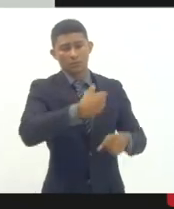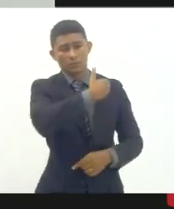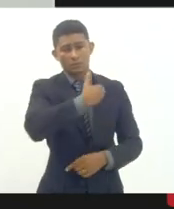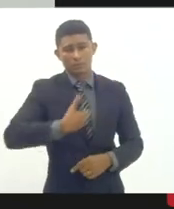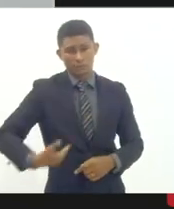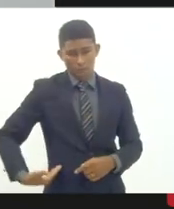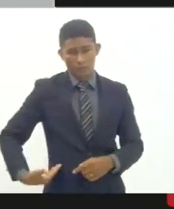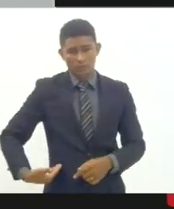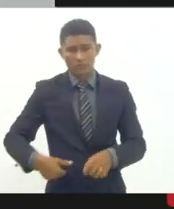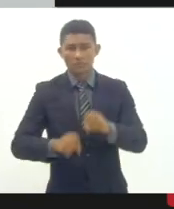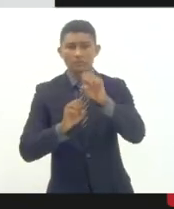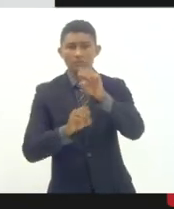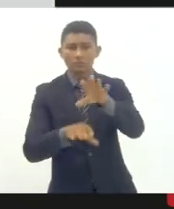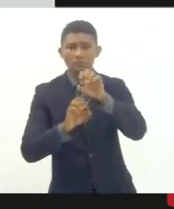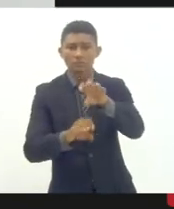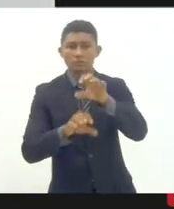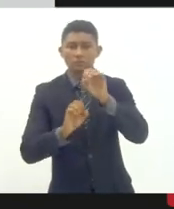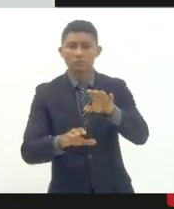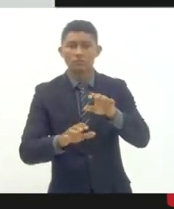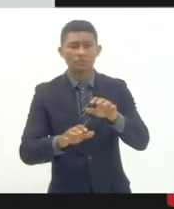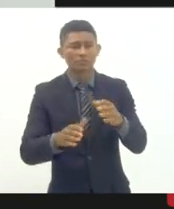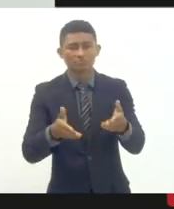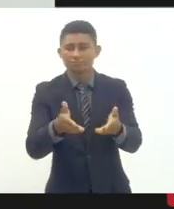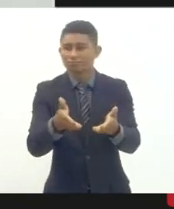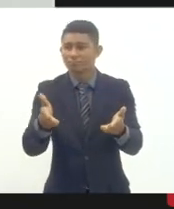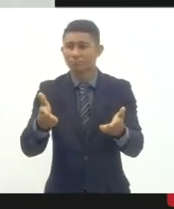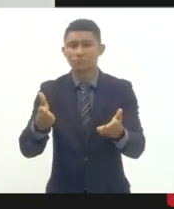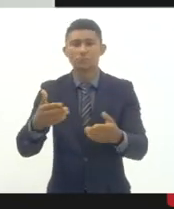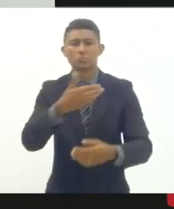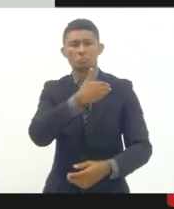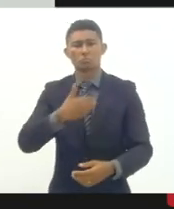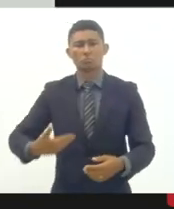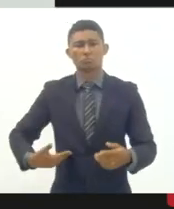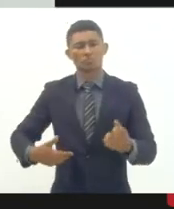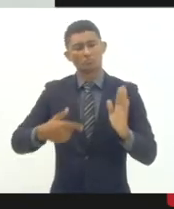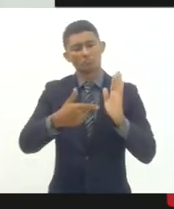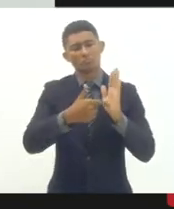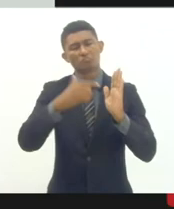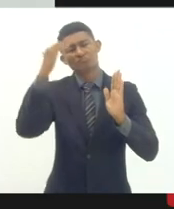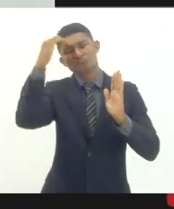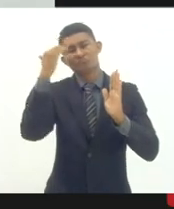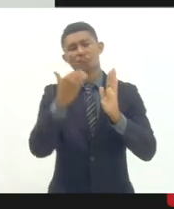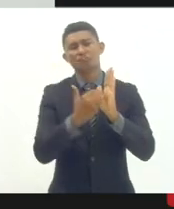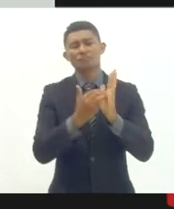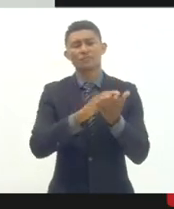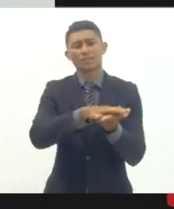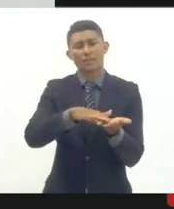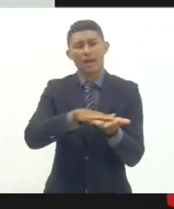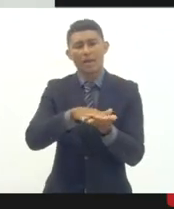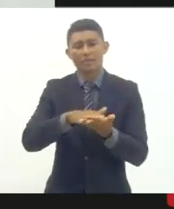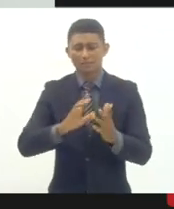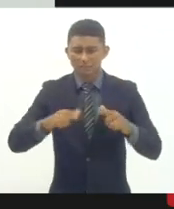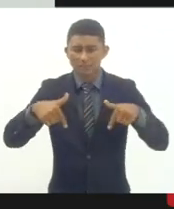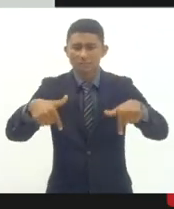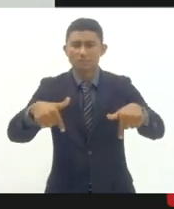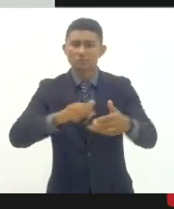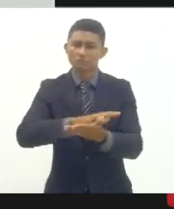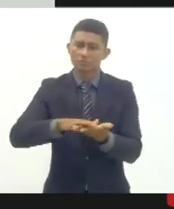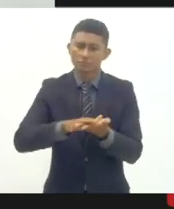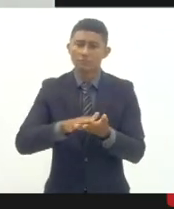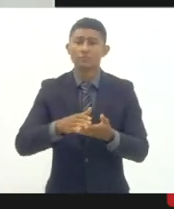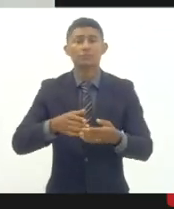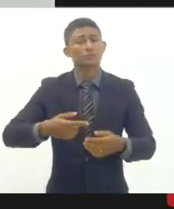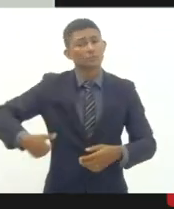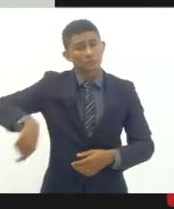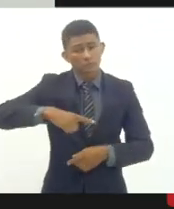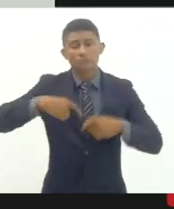não estarem sendo respeitadas adequadamente nós precisamos que trabalhar para rever tudo isso